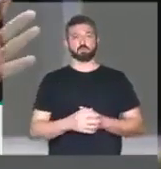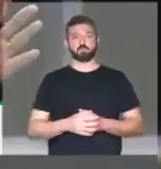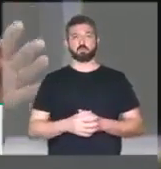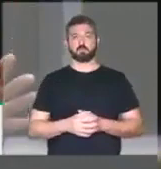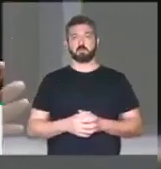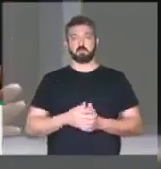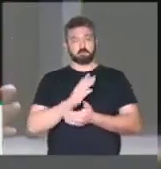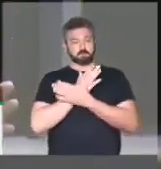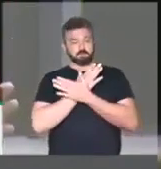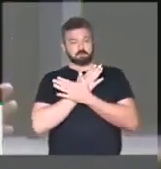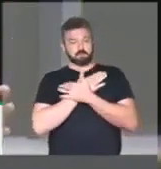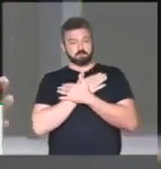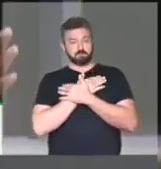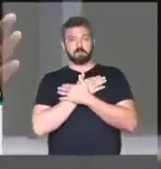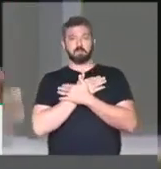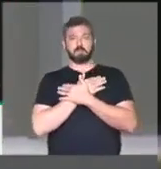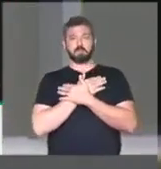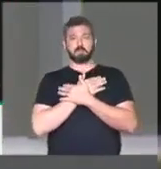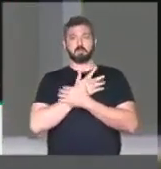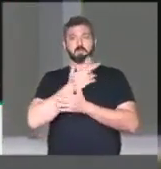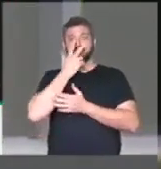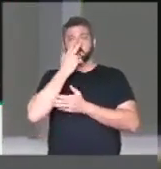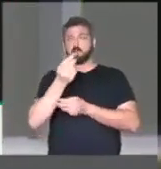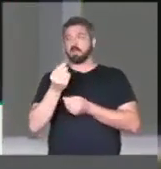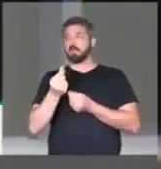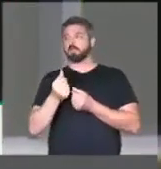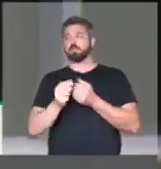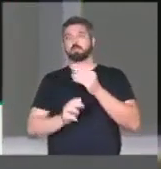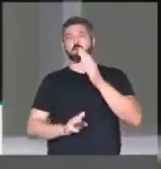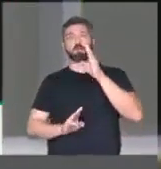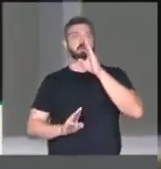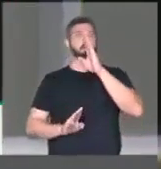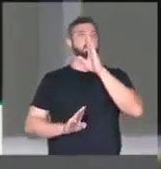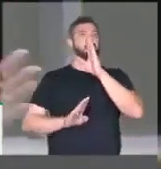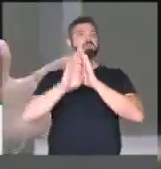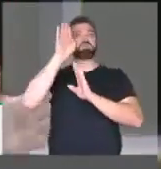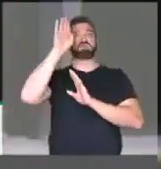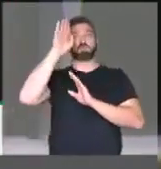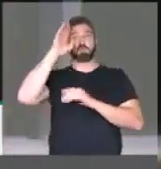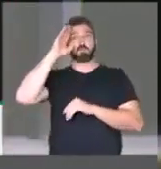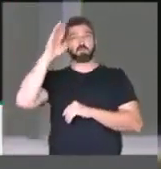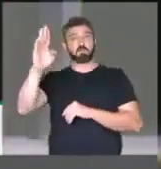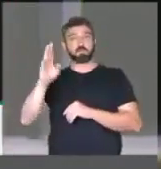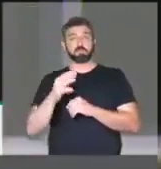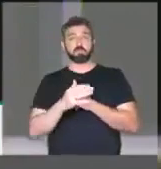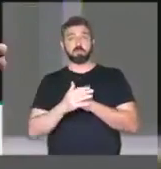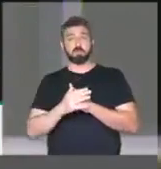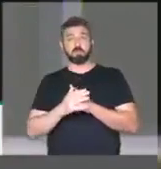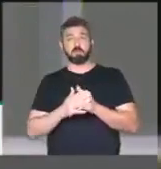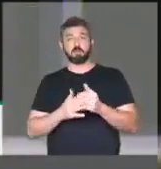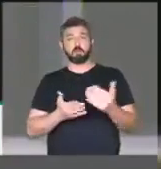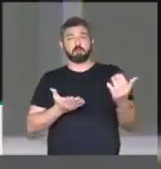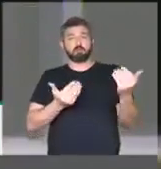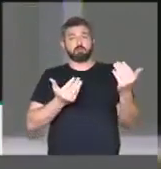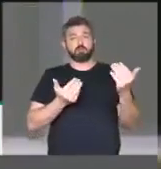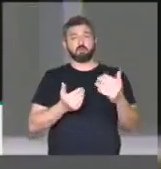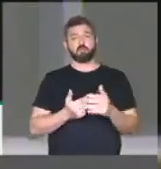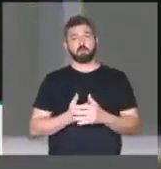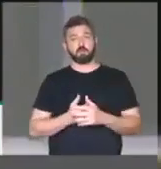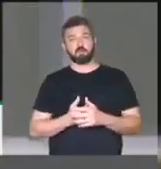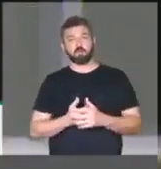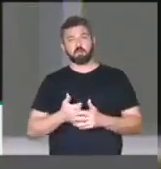o desemprego cada vez aumentando, principalmente na juventude